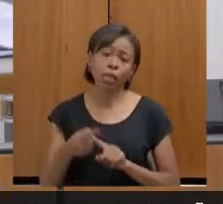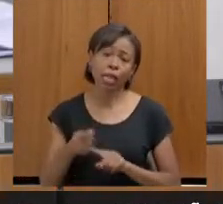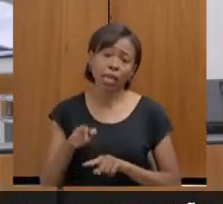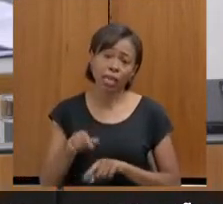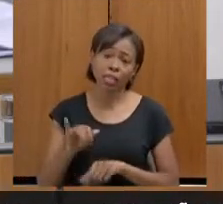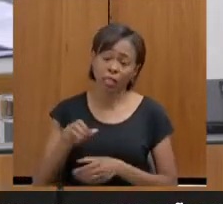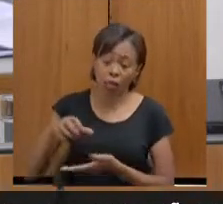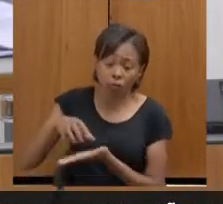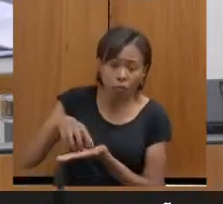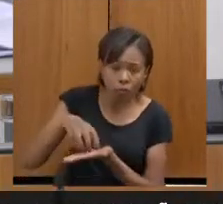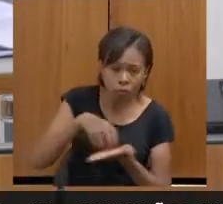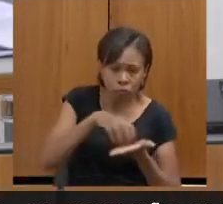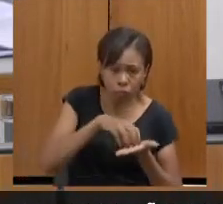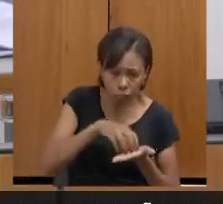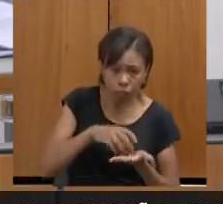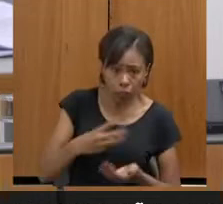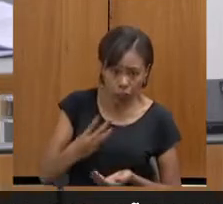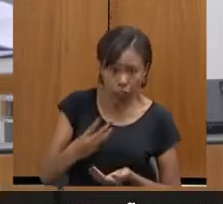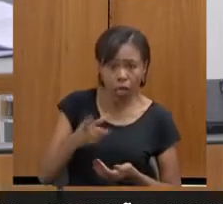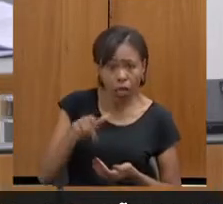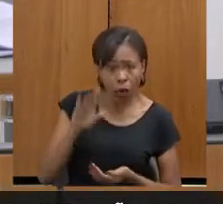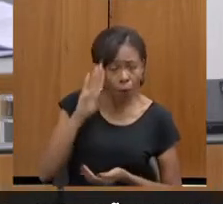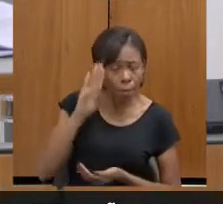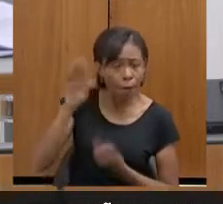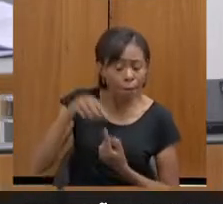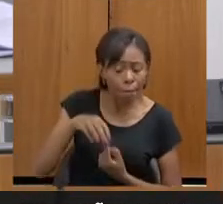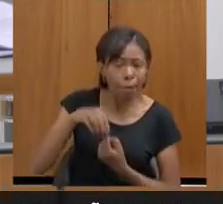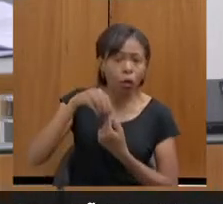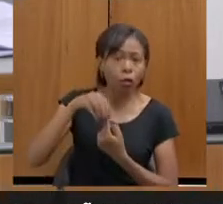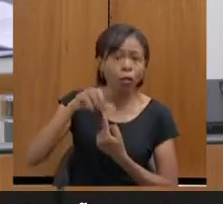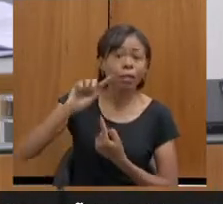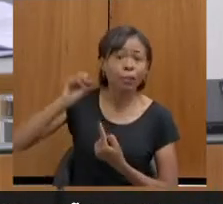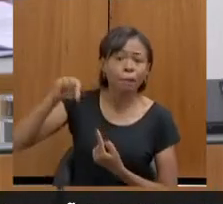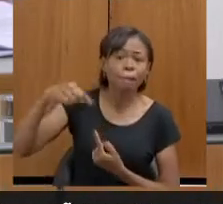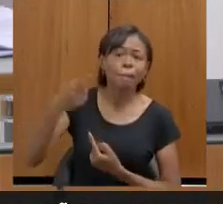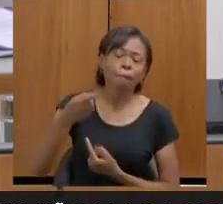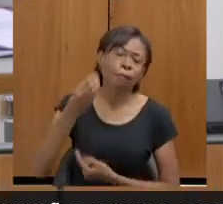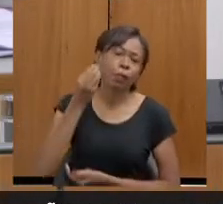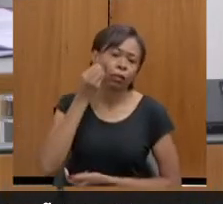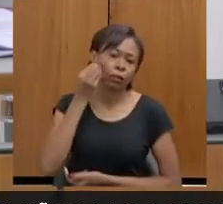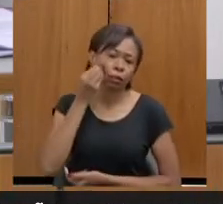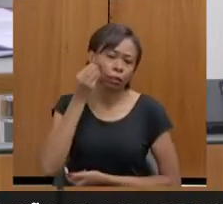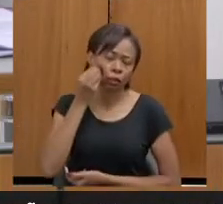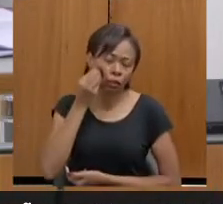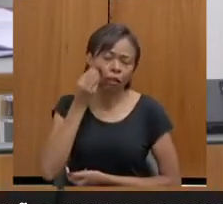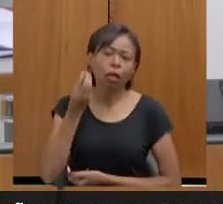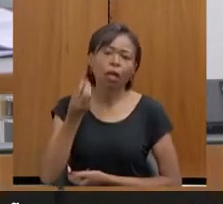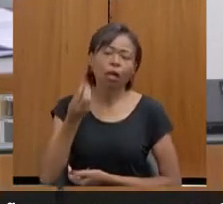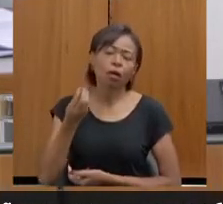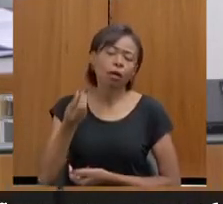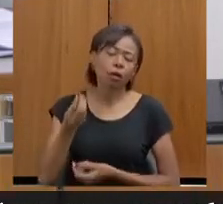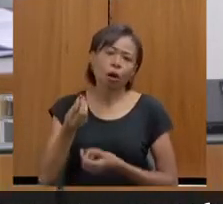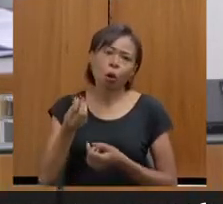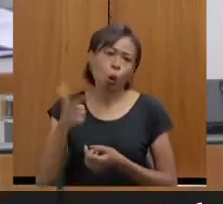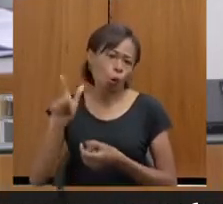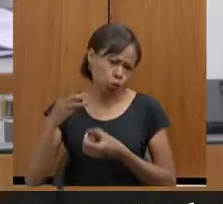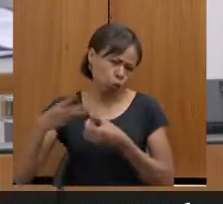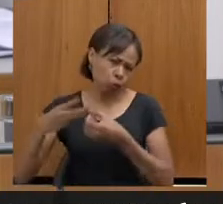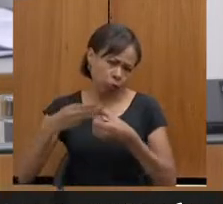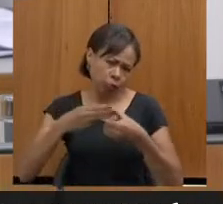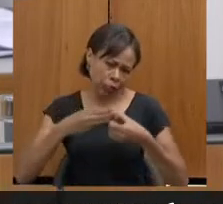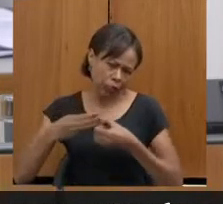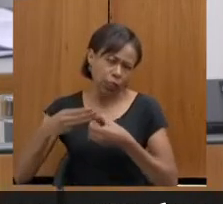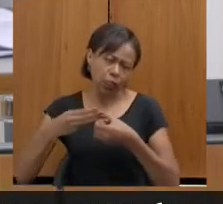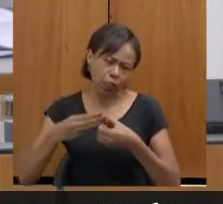conceito, um piloto, para que possamos, num momento posterior, tentar também abarcar pelo menos esses municípios mais